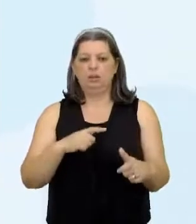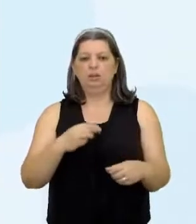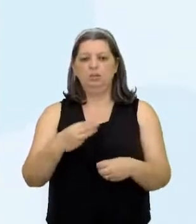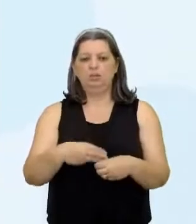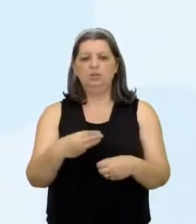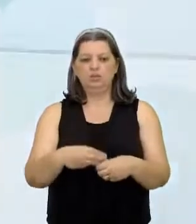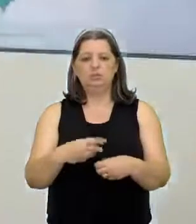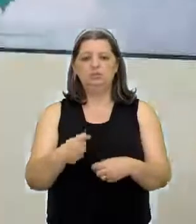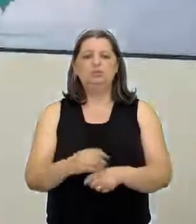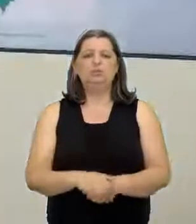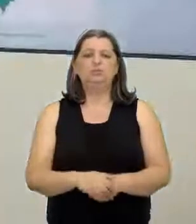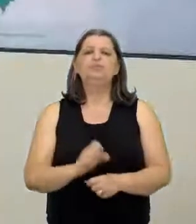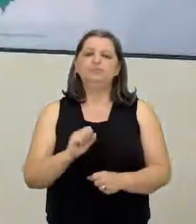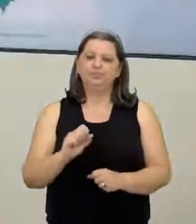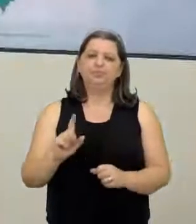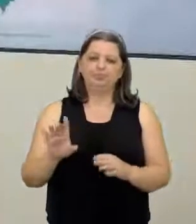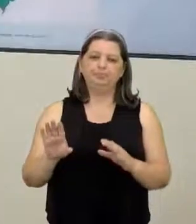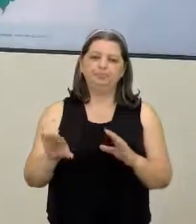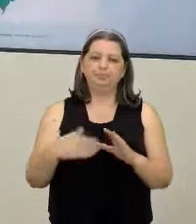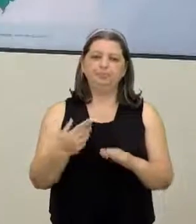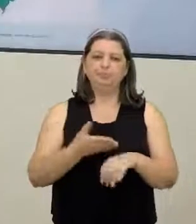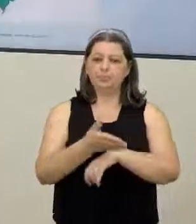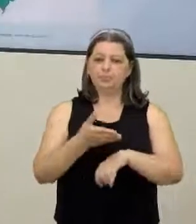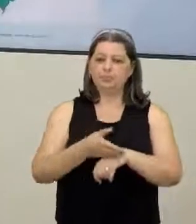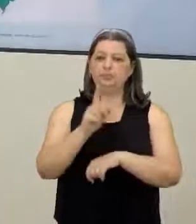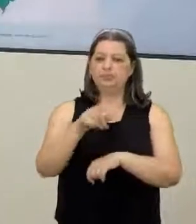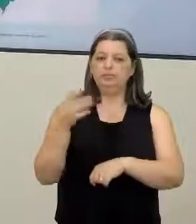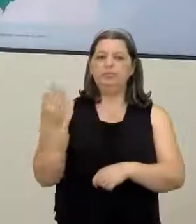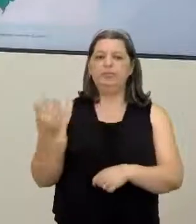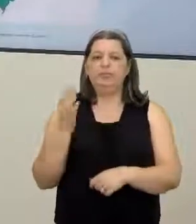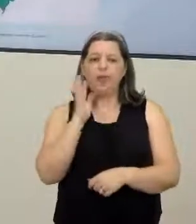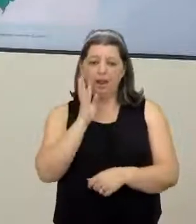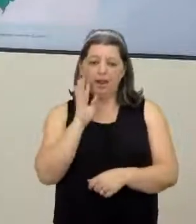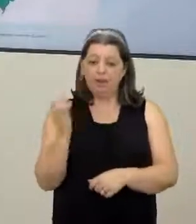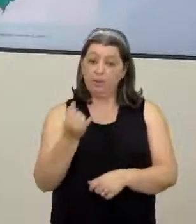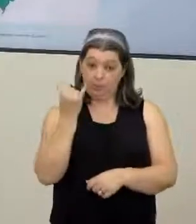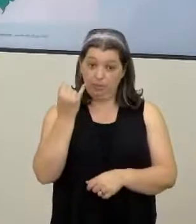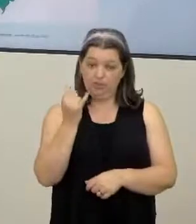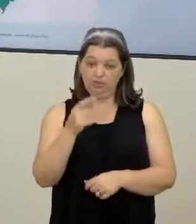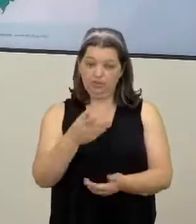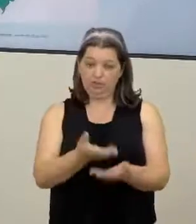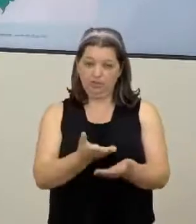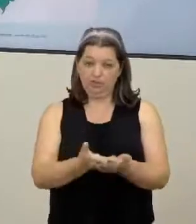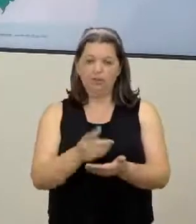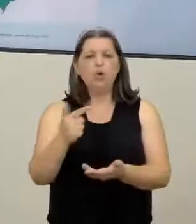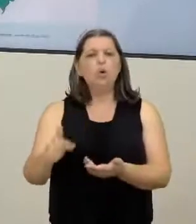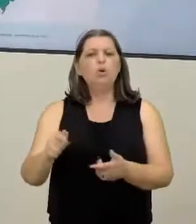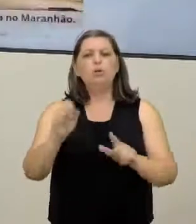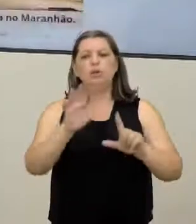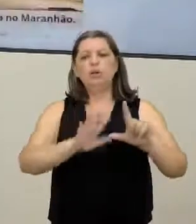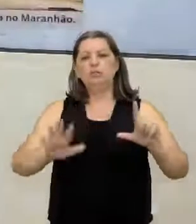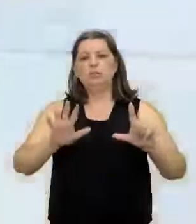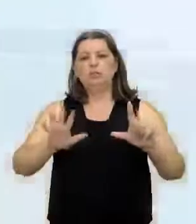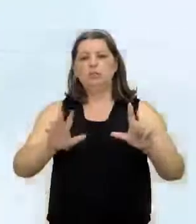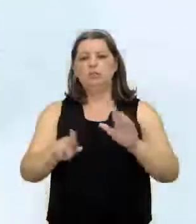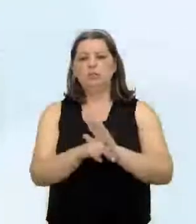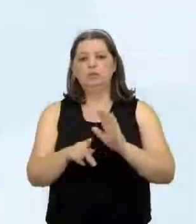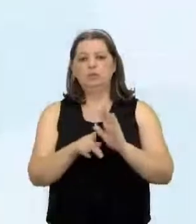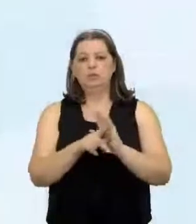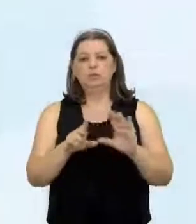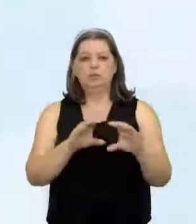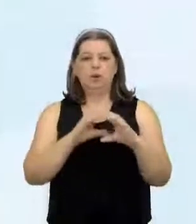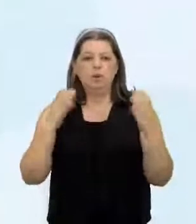dando aula Ele pode me cortar aí Porque a participação de vocês É legal aqui na nossa Vamos lá ver outra imagem Comunidades quilombolas